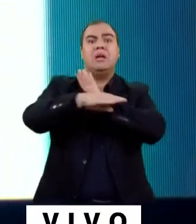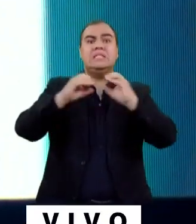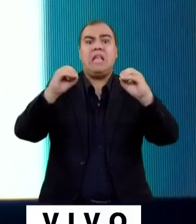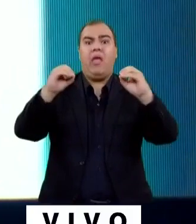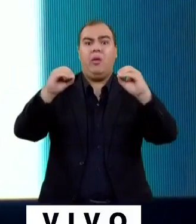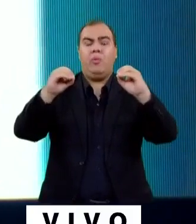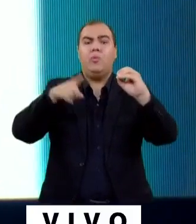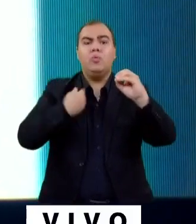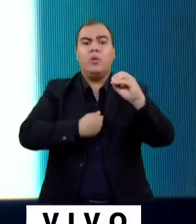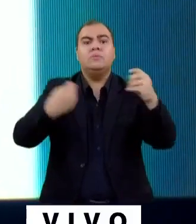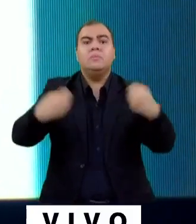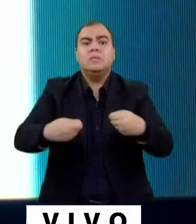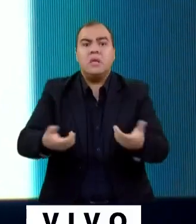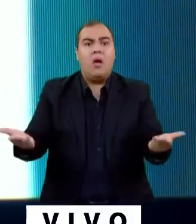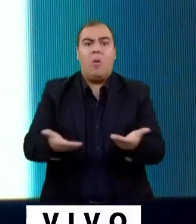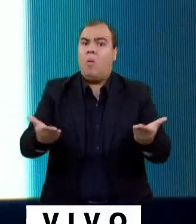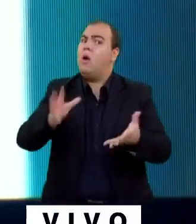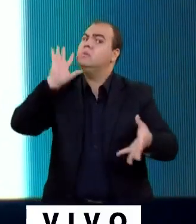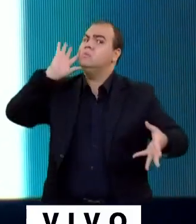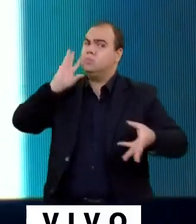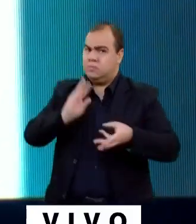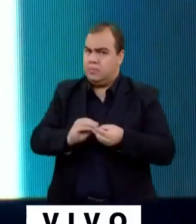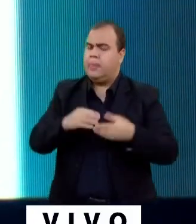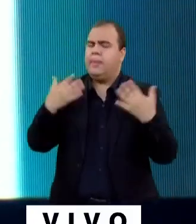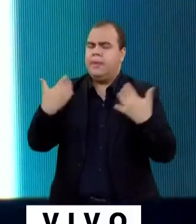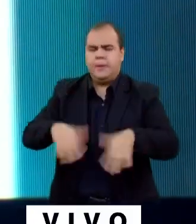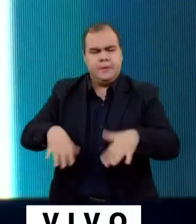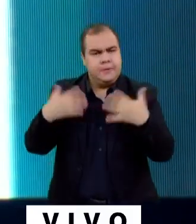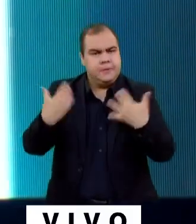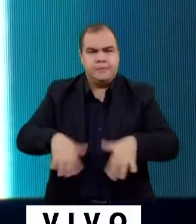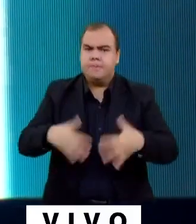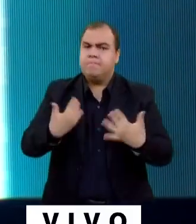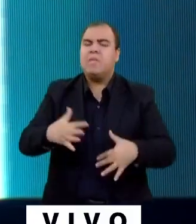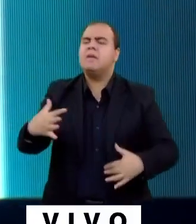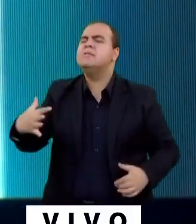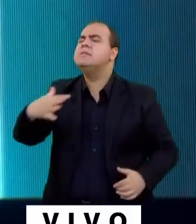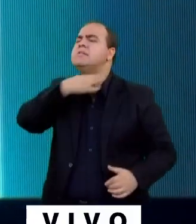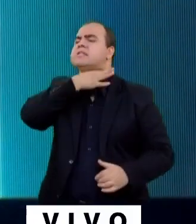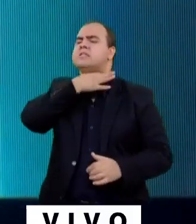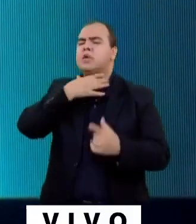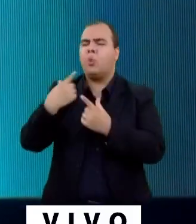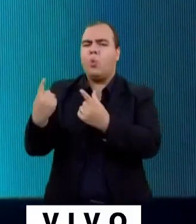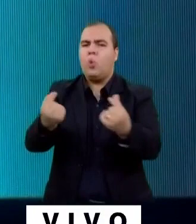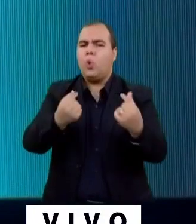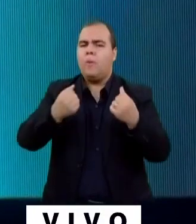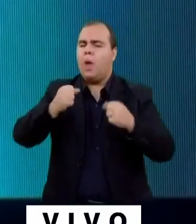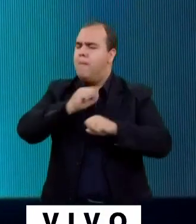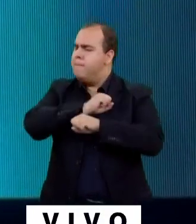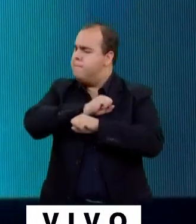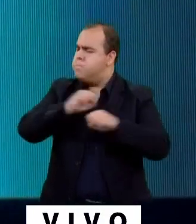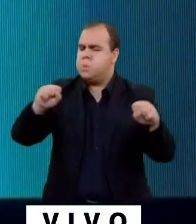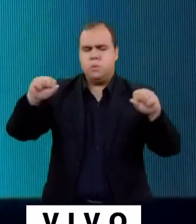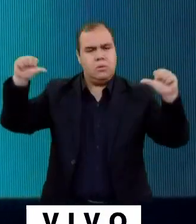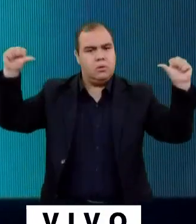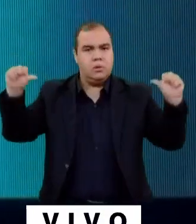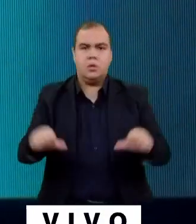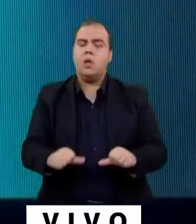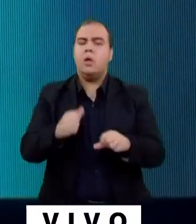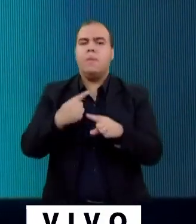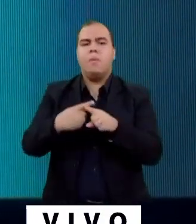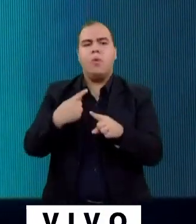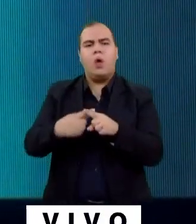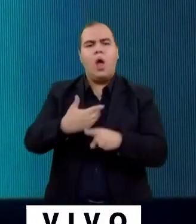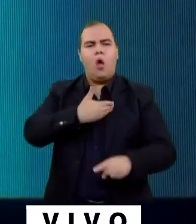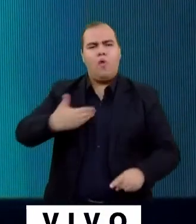desesperadamente entender isso. O tamanho e a profundidade da crise econômica e por que a governança política do país levou à